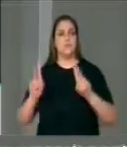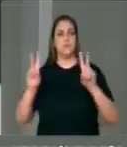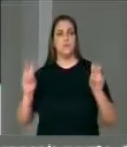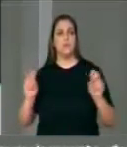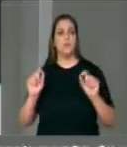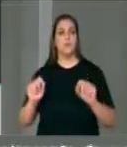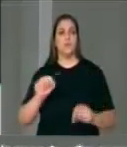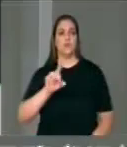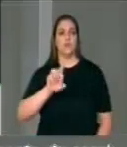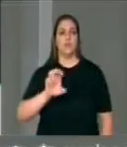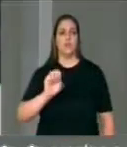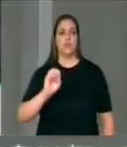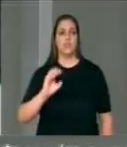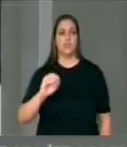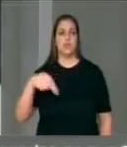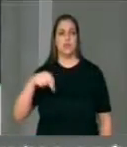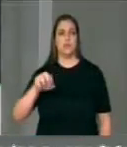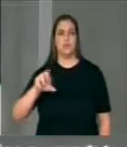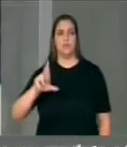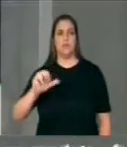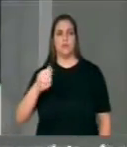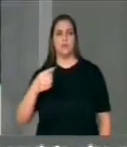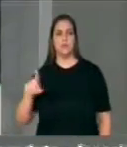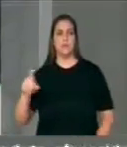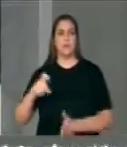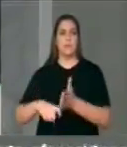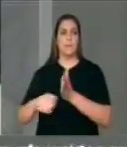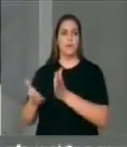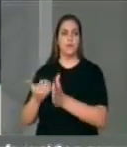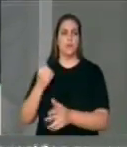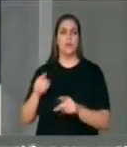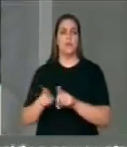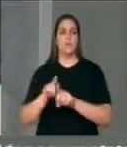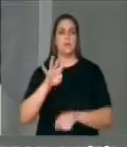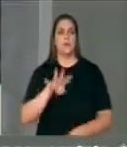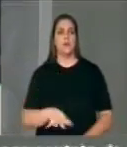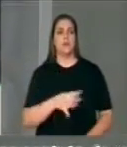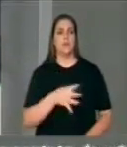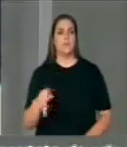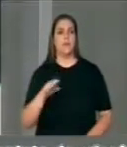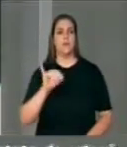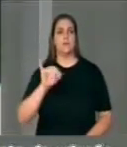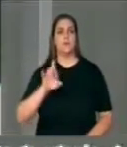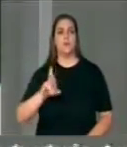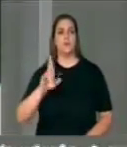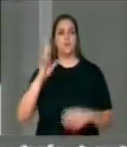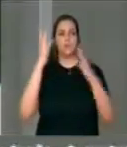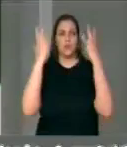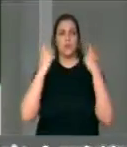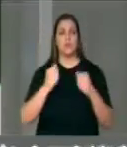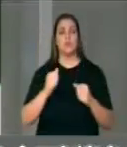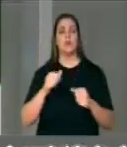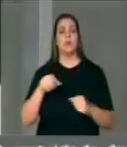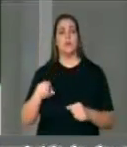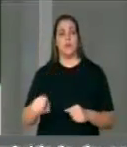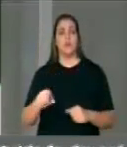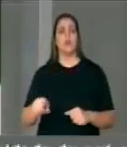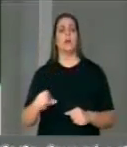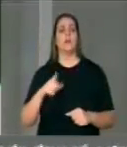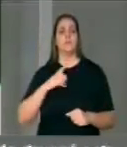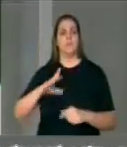desonerações e também da revisão da tabela do imposto de renda e a ela foi